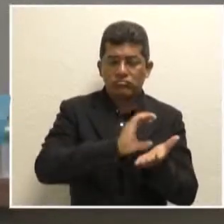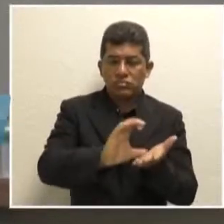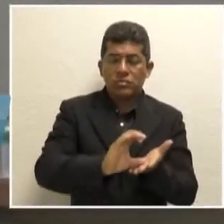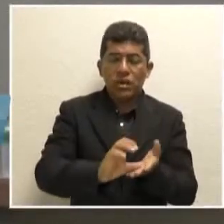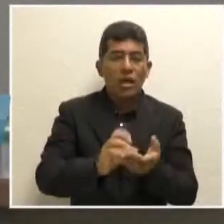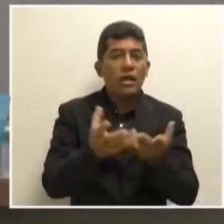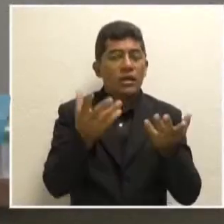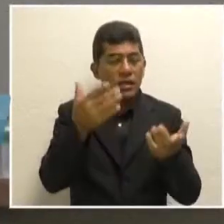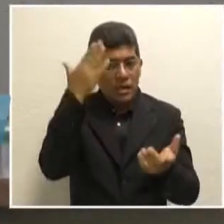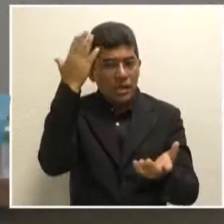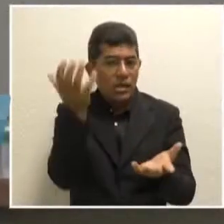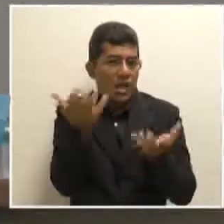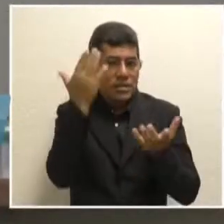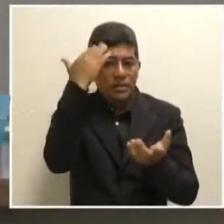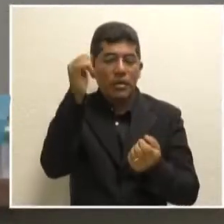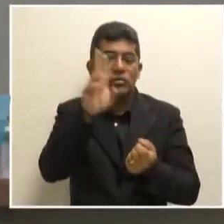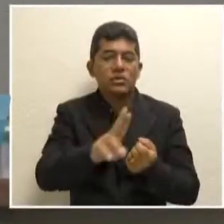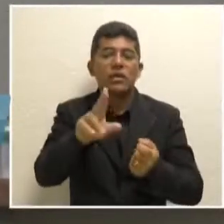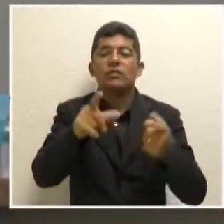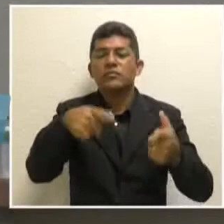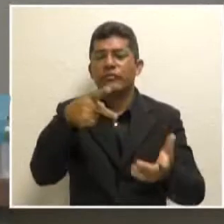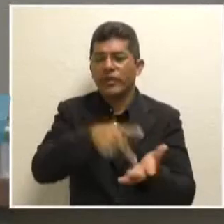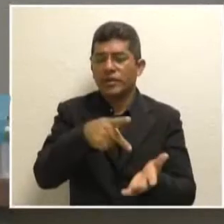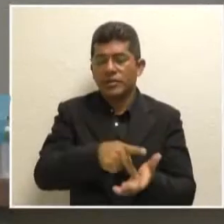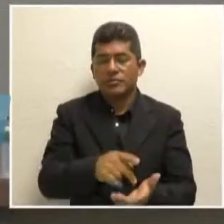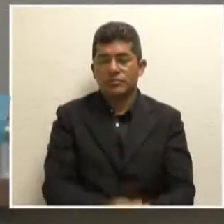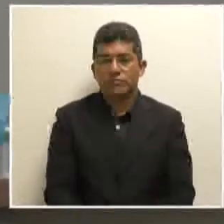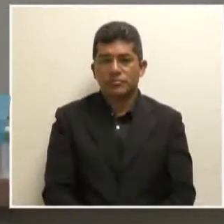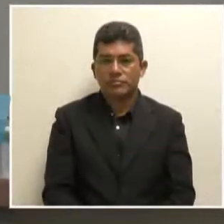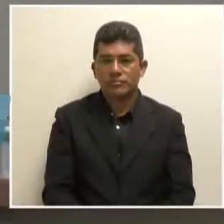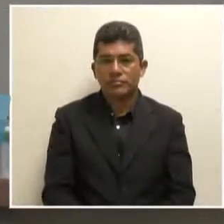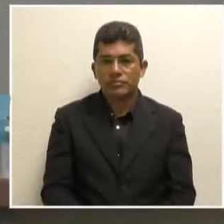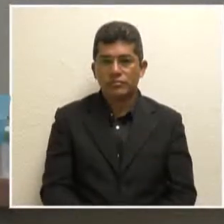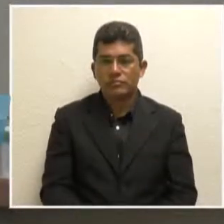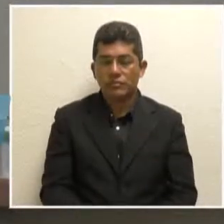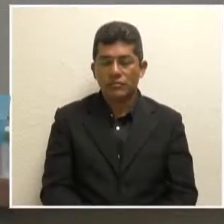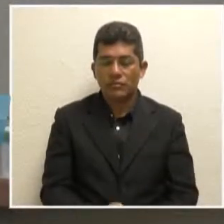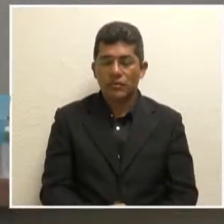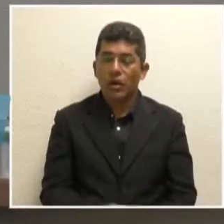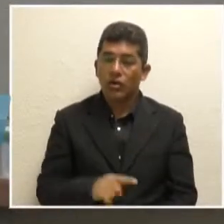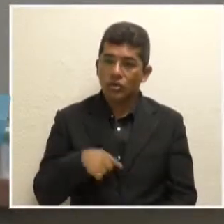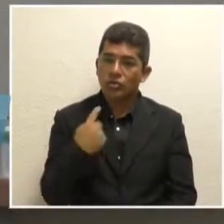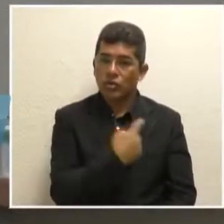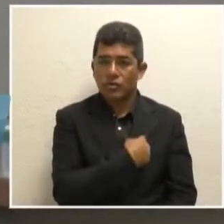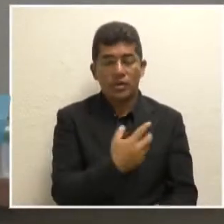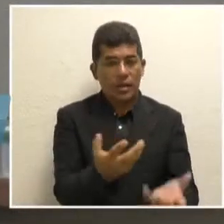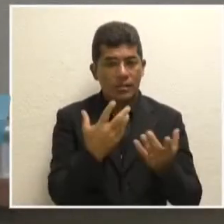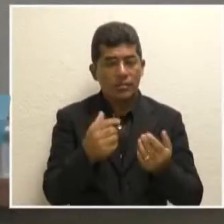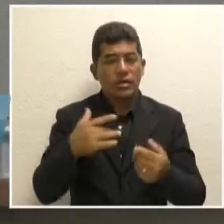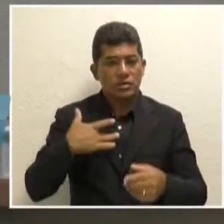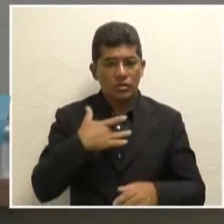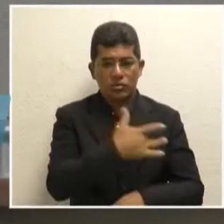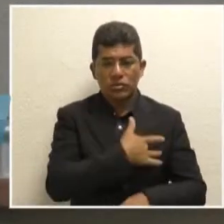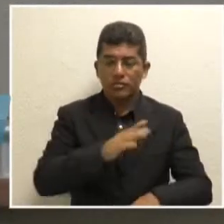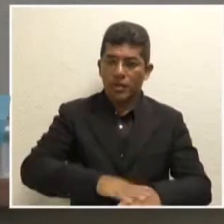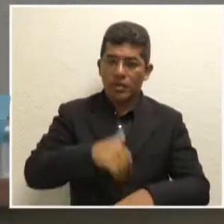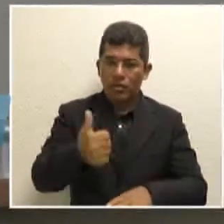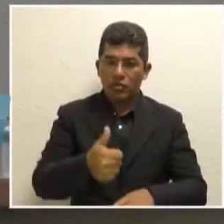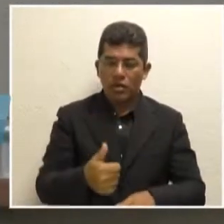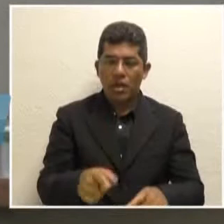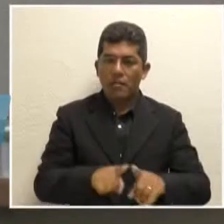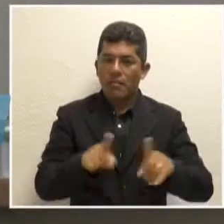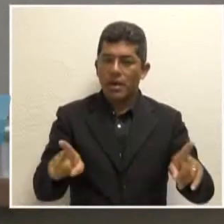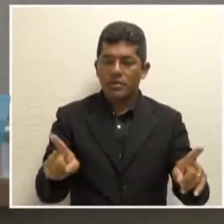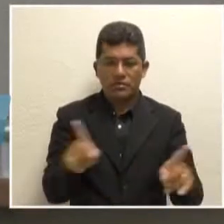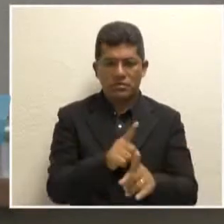sendo usado para aquela finalidade de recurso e é isso que nós queremos queremos uma saúde melhor mas nós não